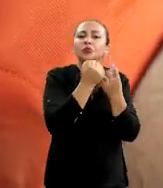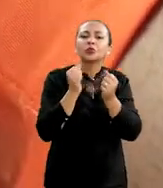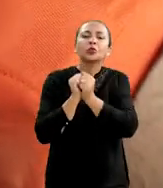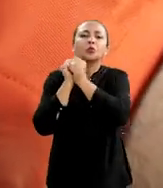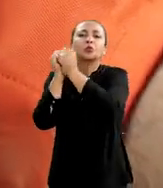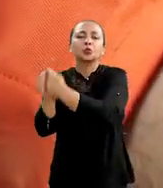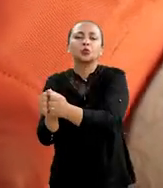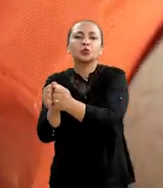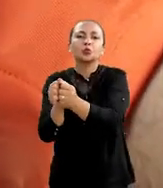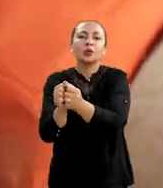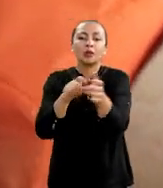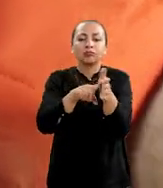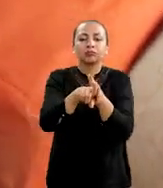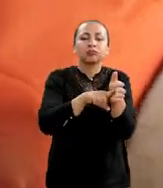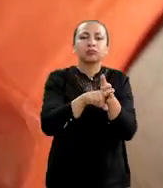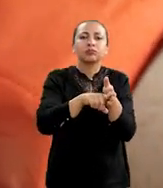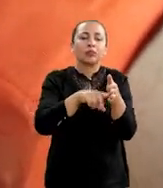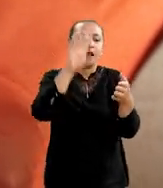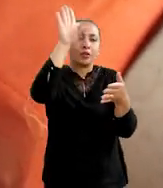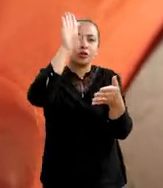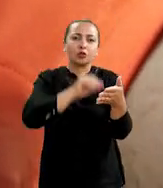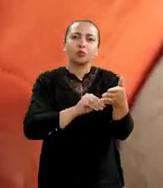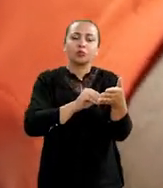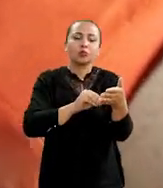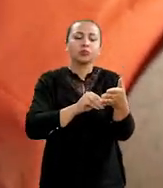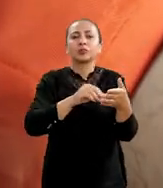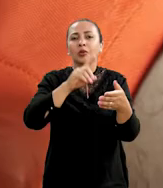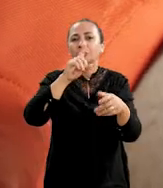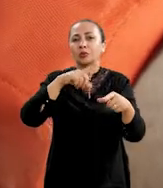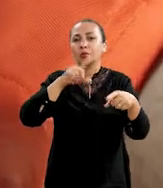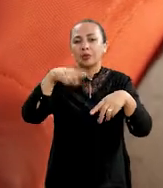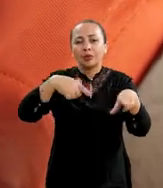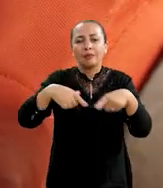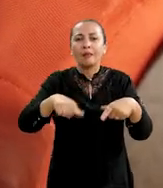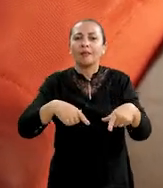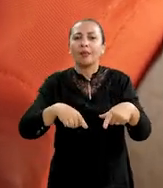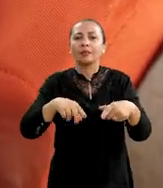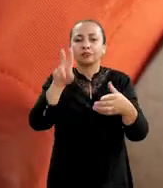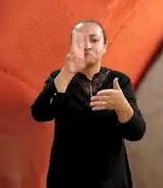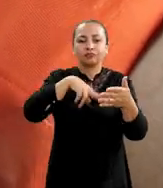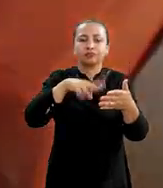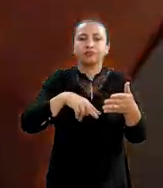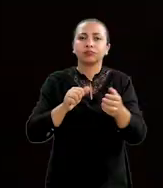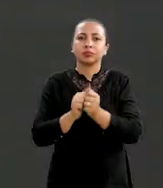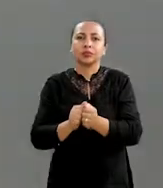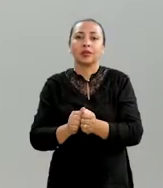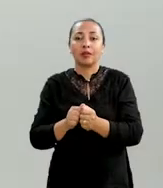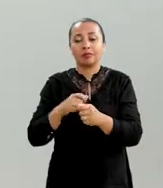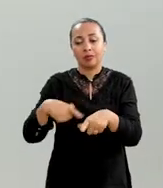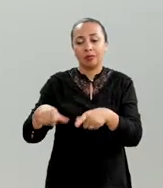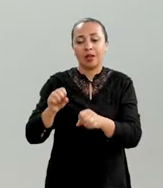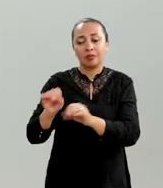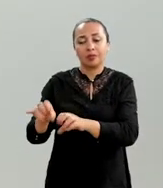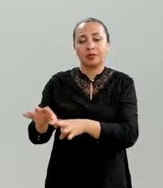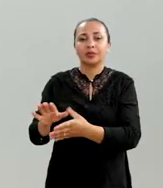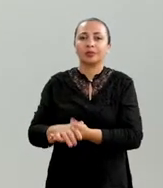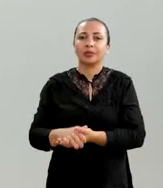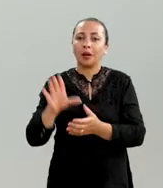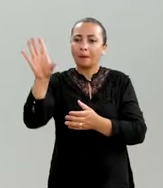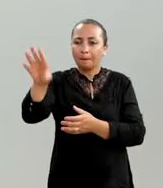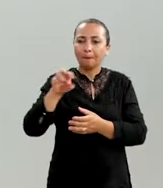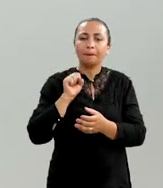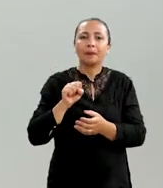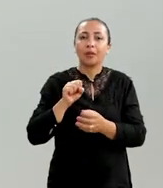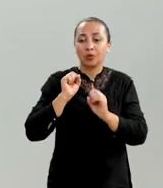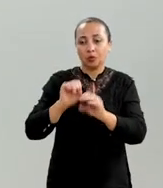esse trabalho da remissão da pena pela leitura, com o meu trabalho educativo naquele conjunto penal? Pensei, por que a gente pegar a questão